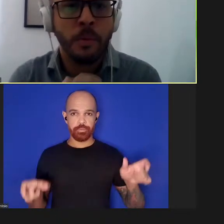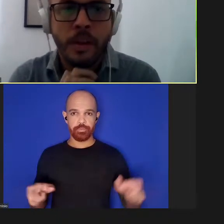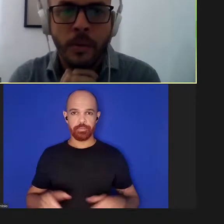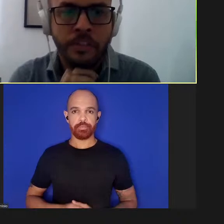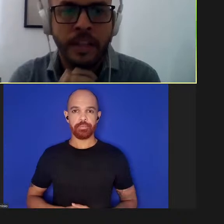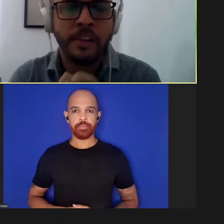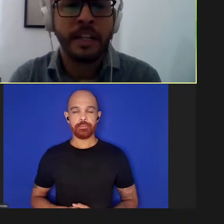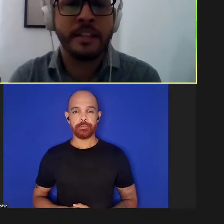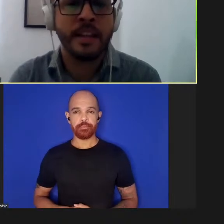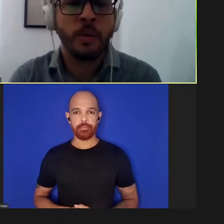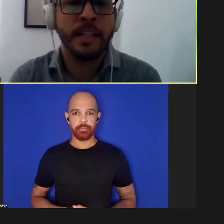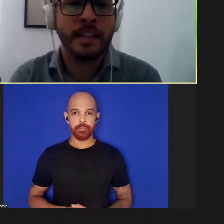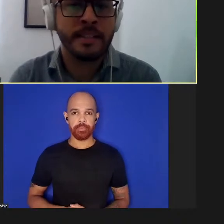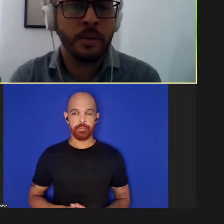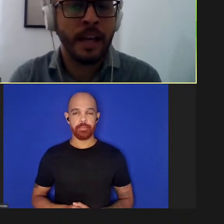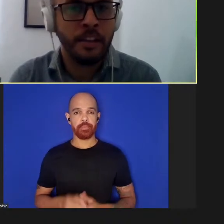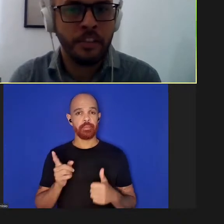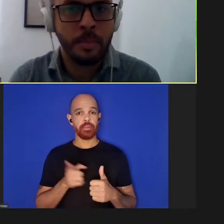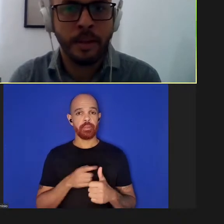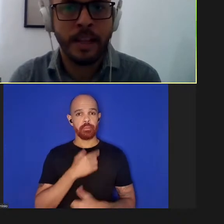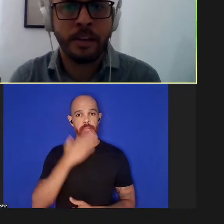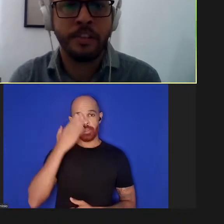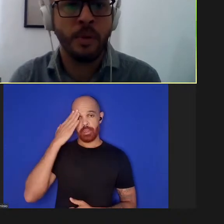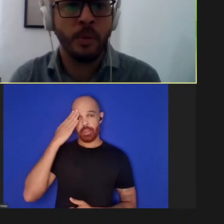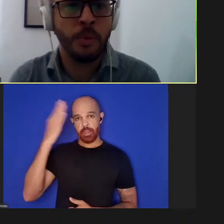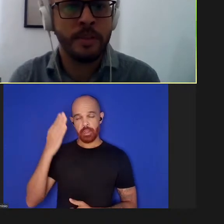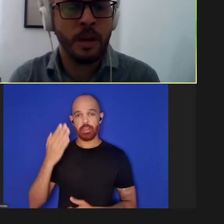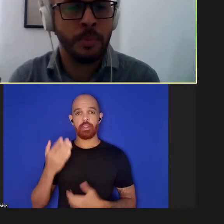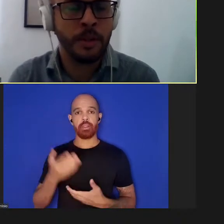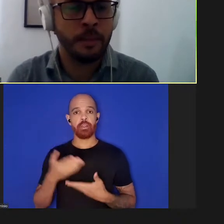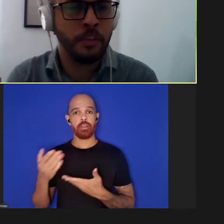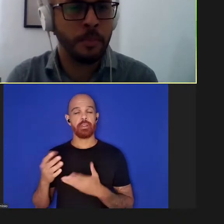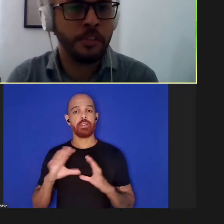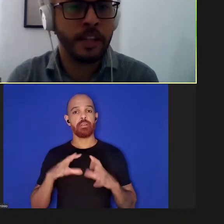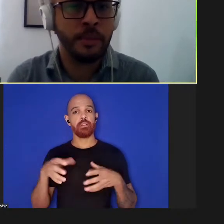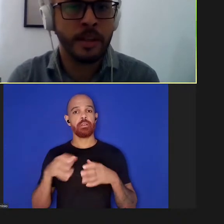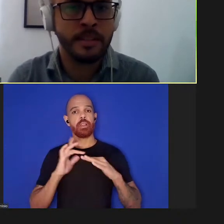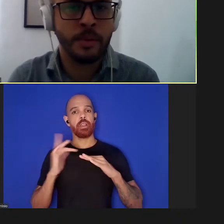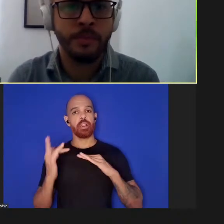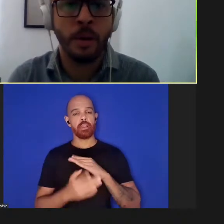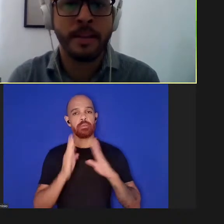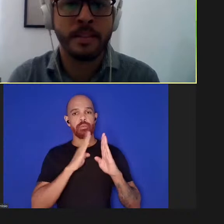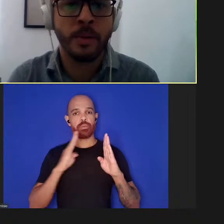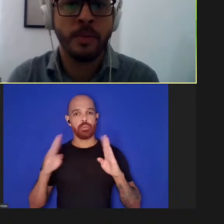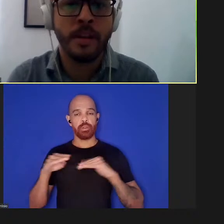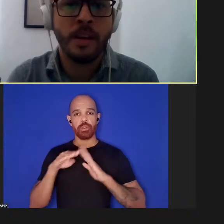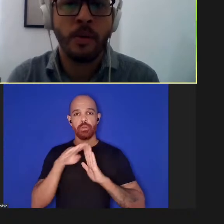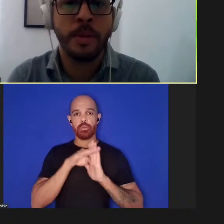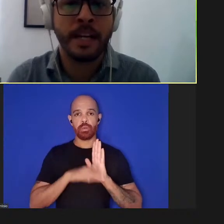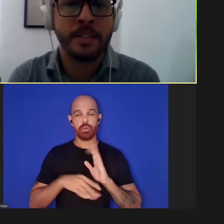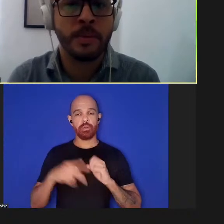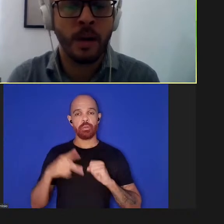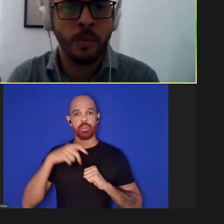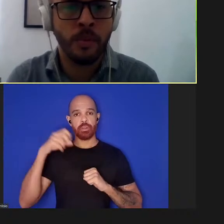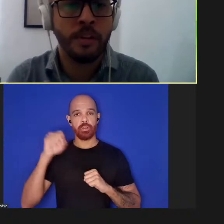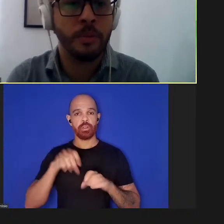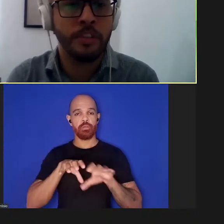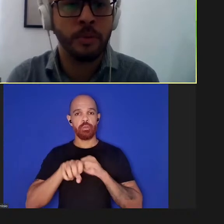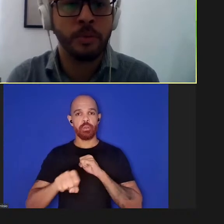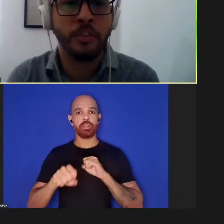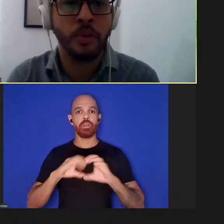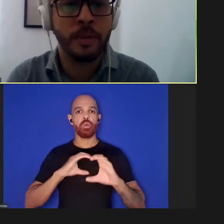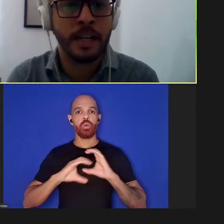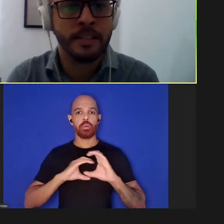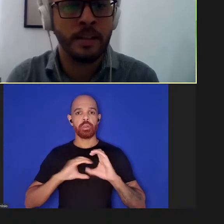Primeiro, eu gostaria de agradecer a coordenação da rede de bibliotecas da FIUGUNS ao Programa de Pós-Graduação em Informação e Comunicação em Saúde